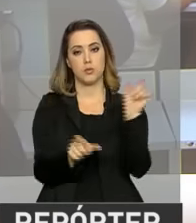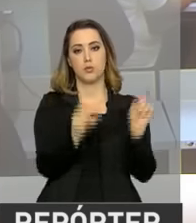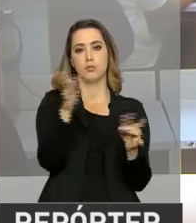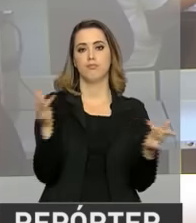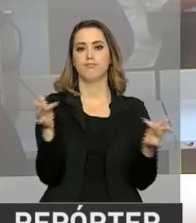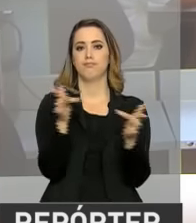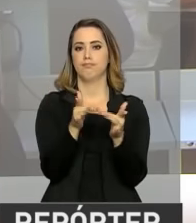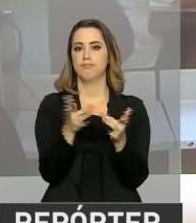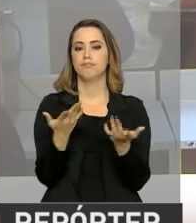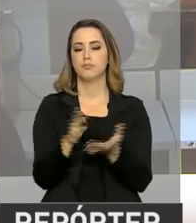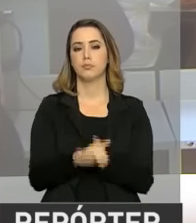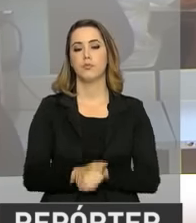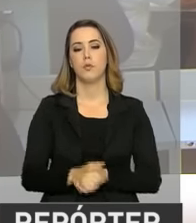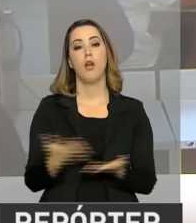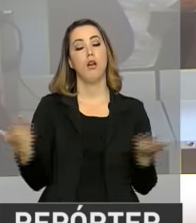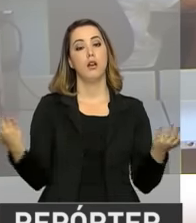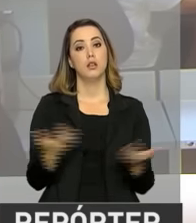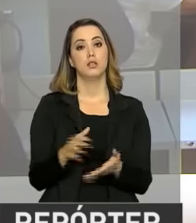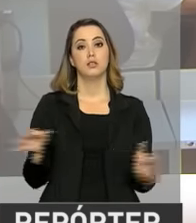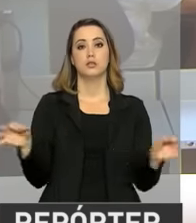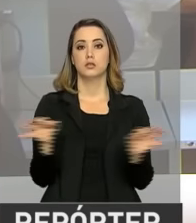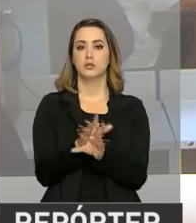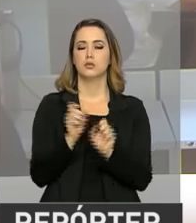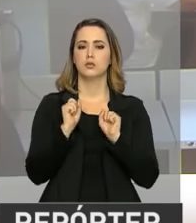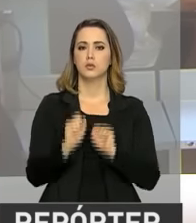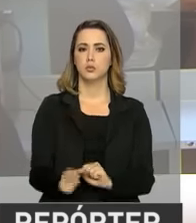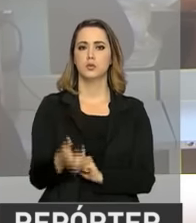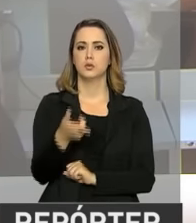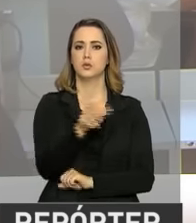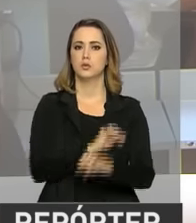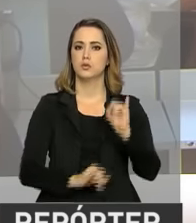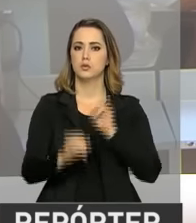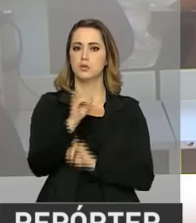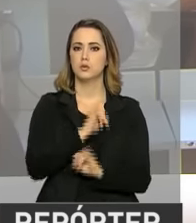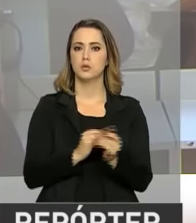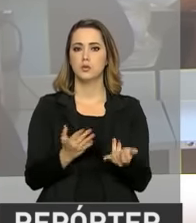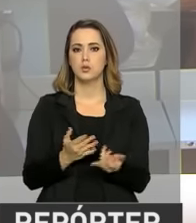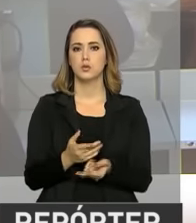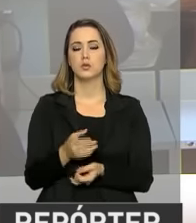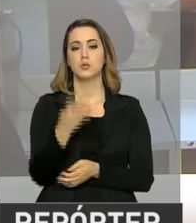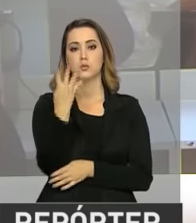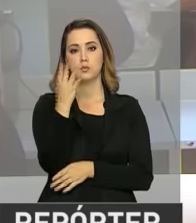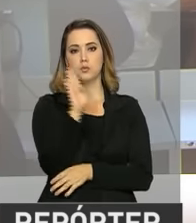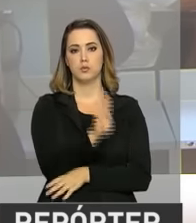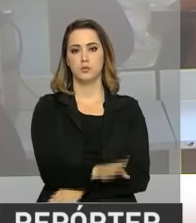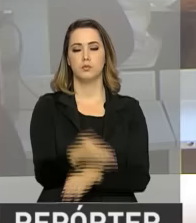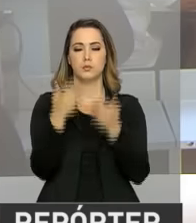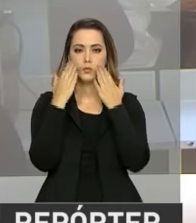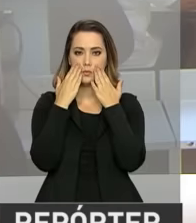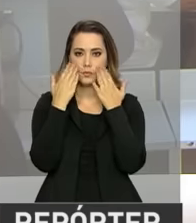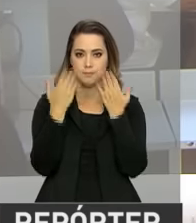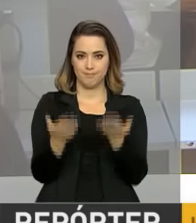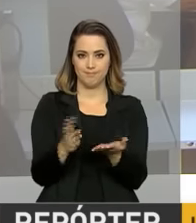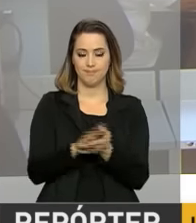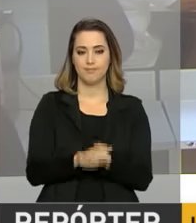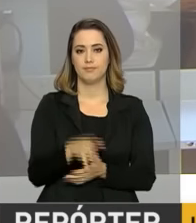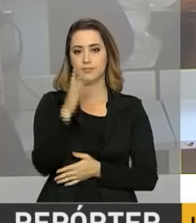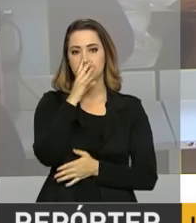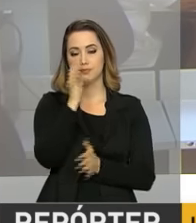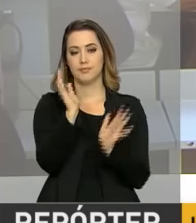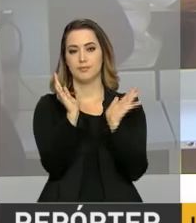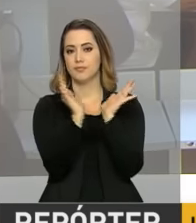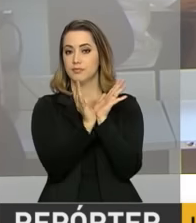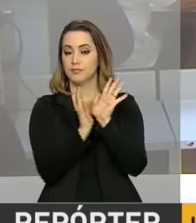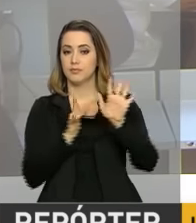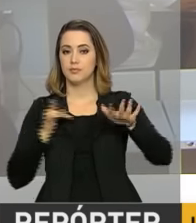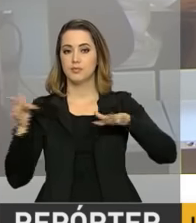E assim termina esta edição do Repórter NBR. Podemos voltar a qualquer momento com outras informações ou às 4 da tarde na próxima edição. Acompanhe